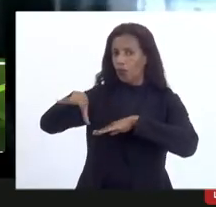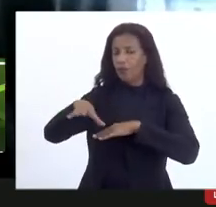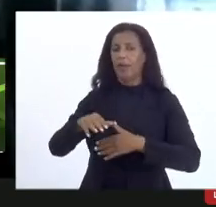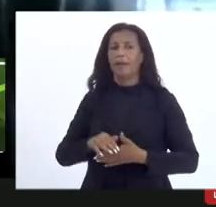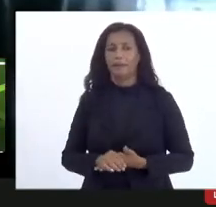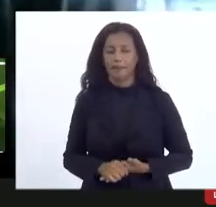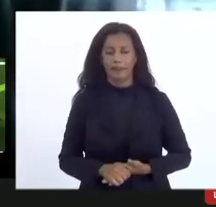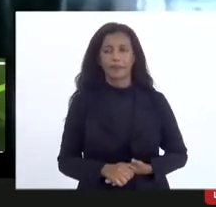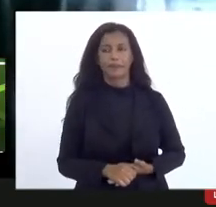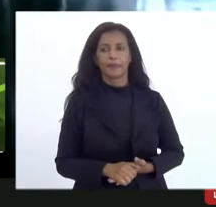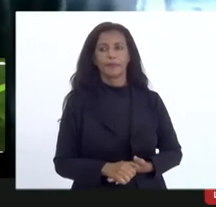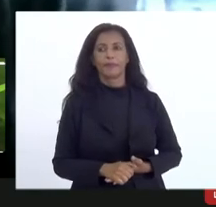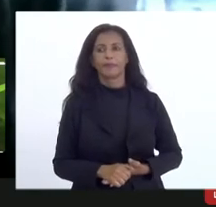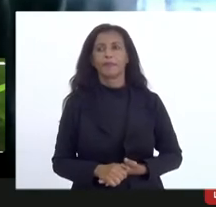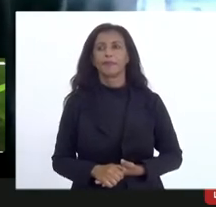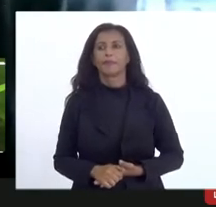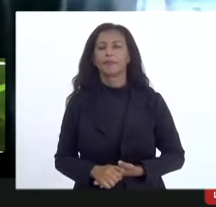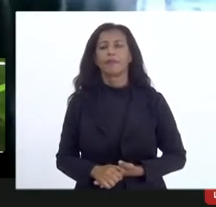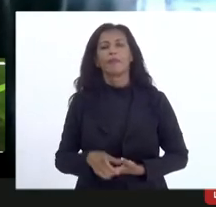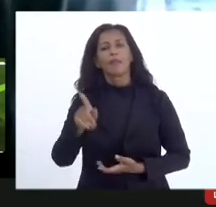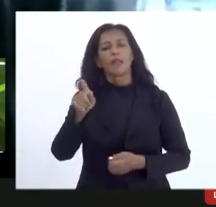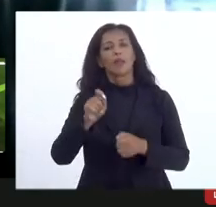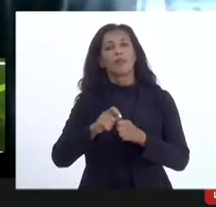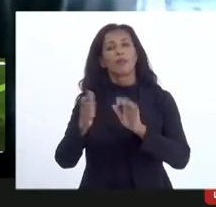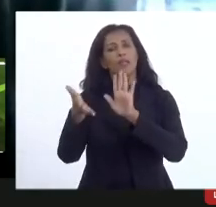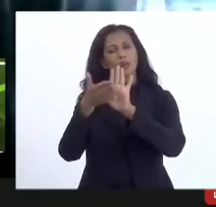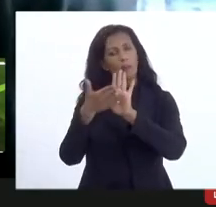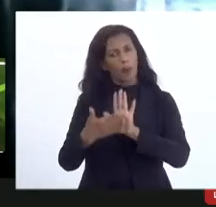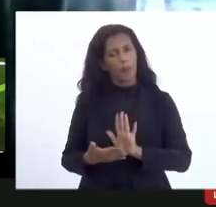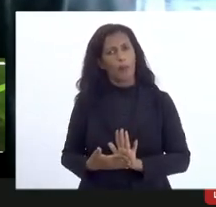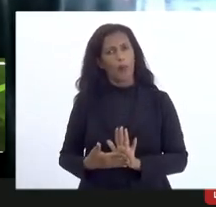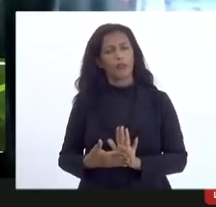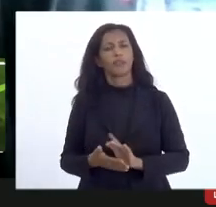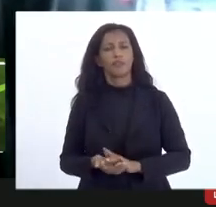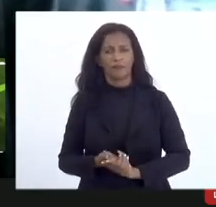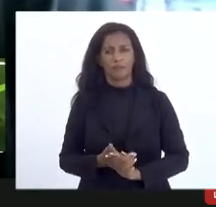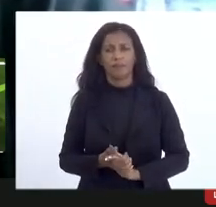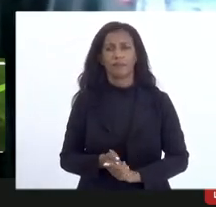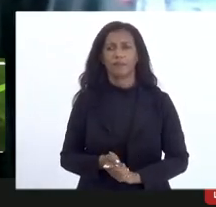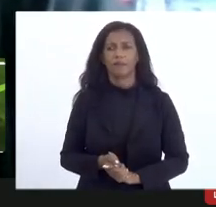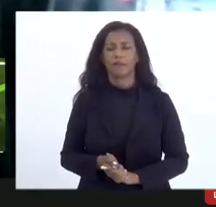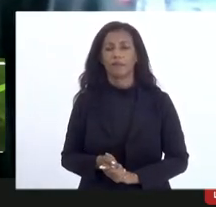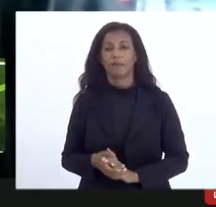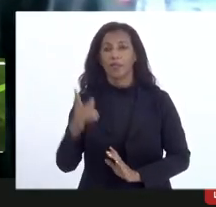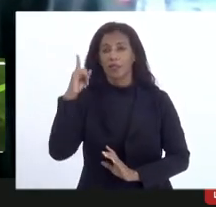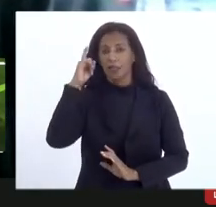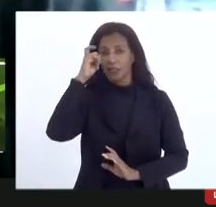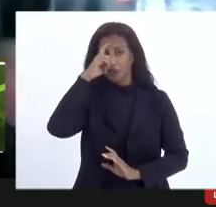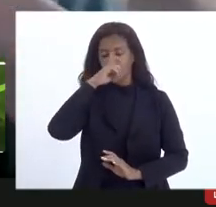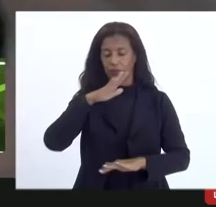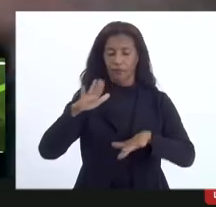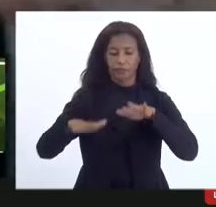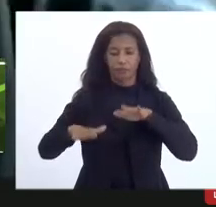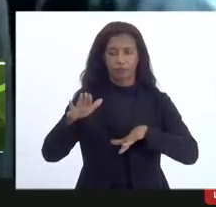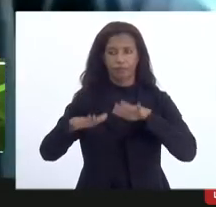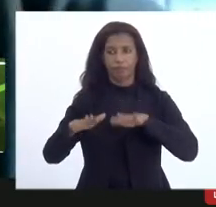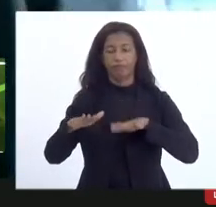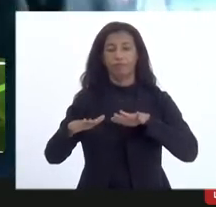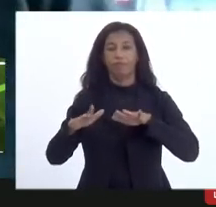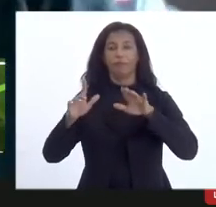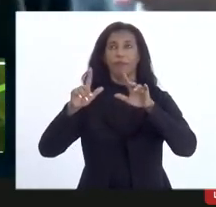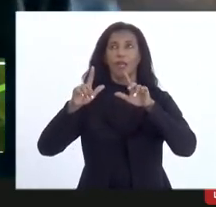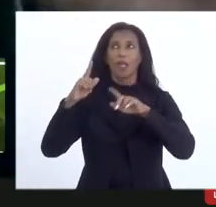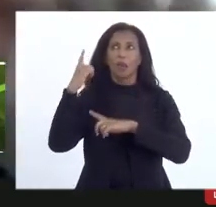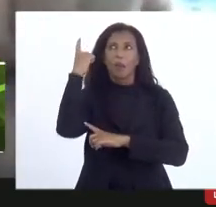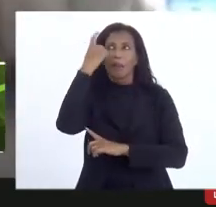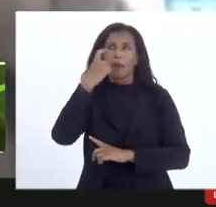Marcia você conhece muito isso conhece bem está detalhado a dificuldade às vezes é uma grande